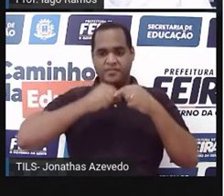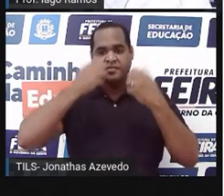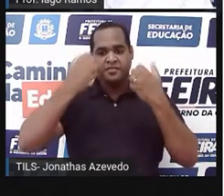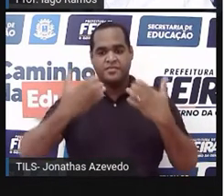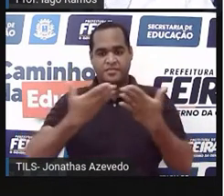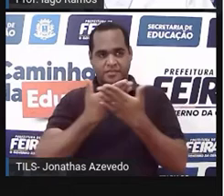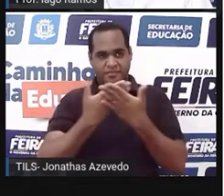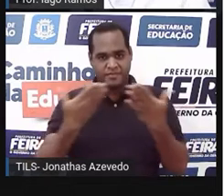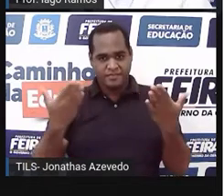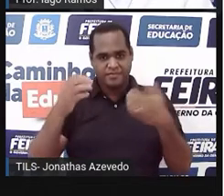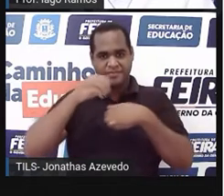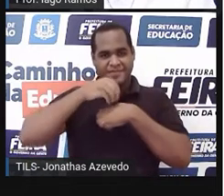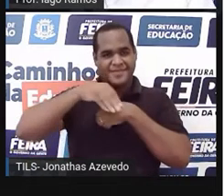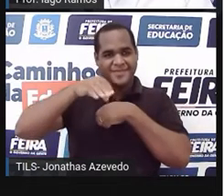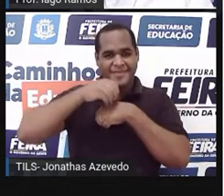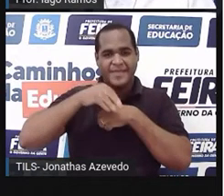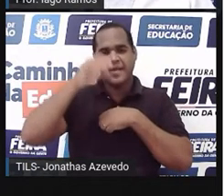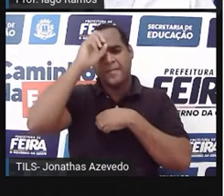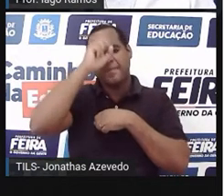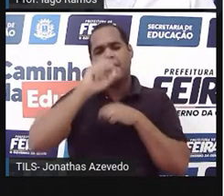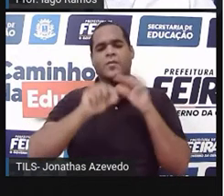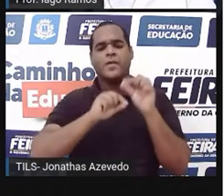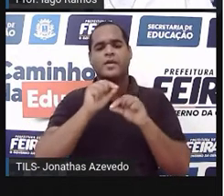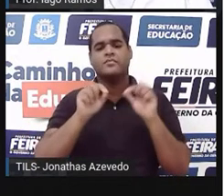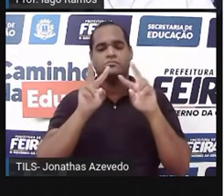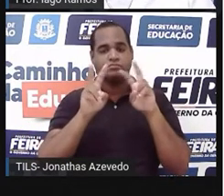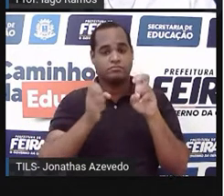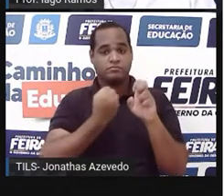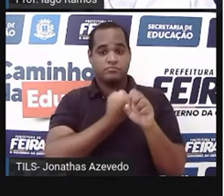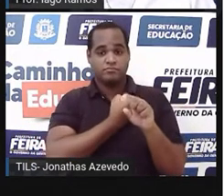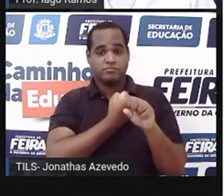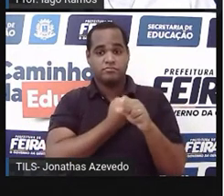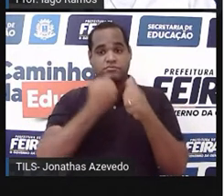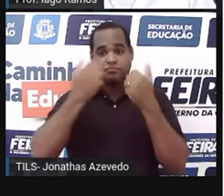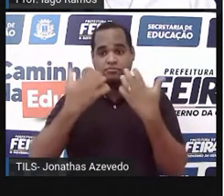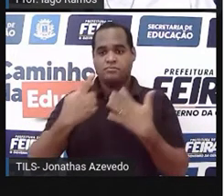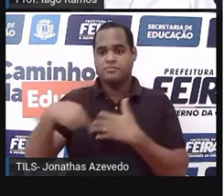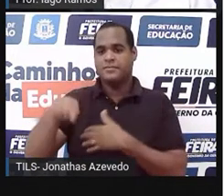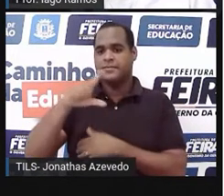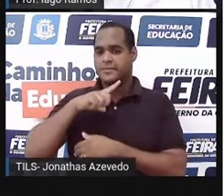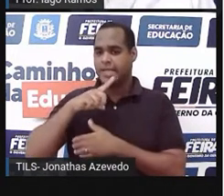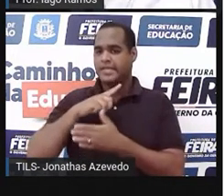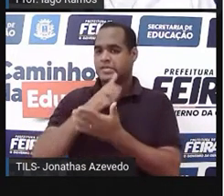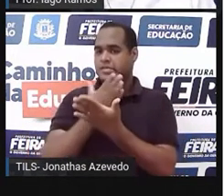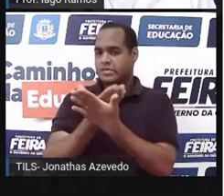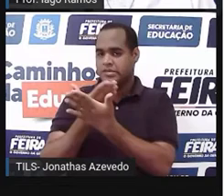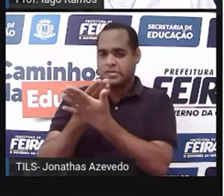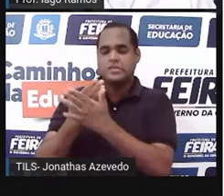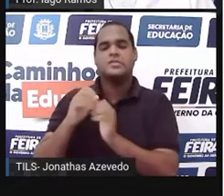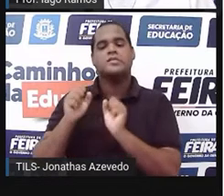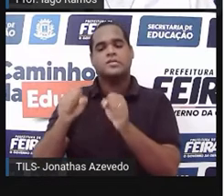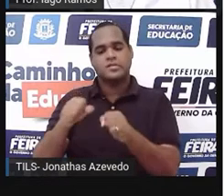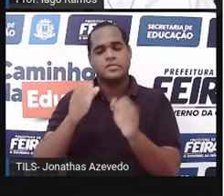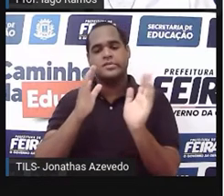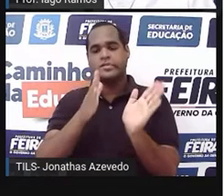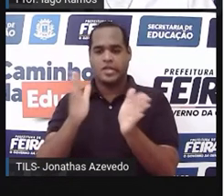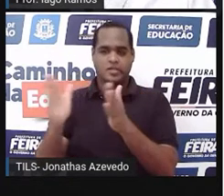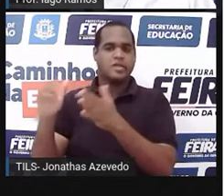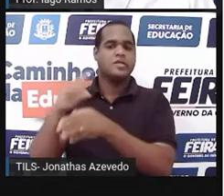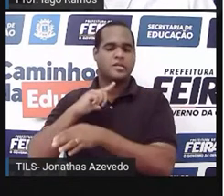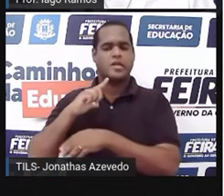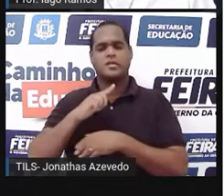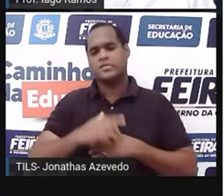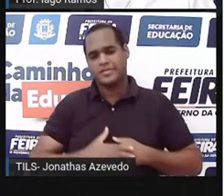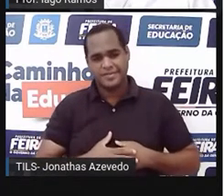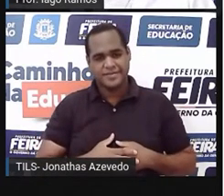tem a ver com um tipo de número que a gente já estudou por aqui, olha só que bacana, e